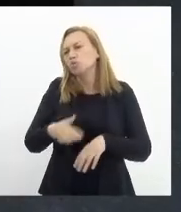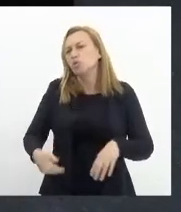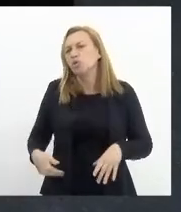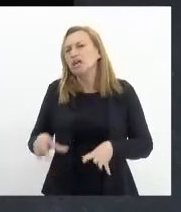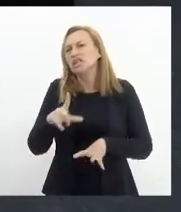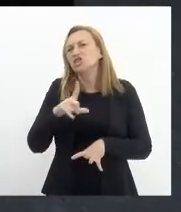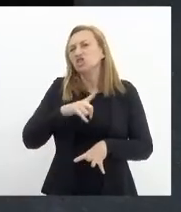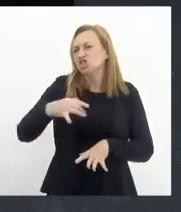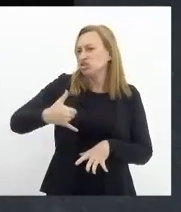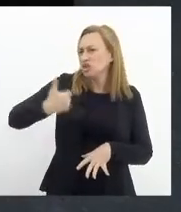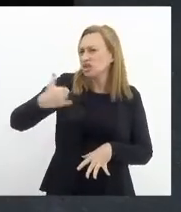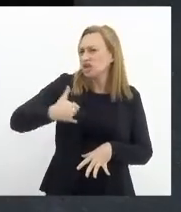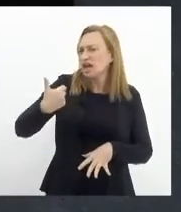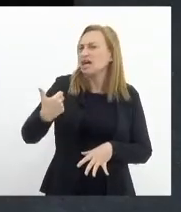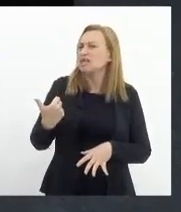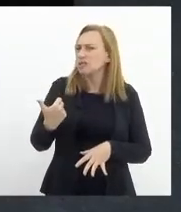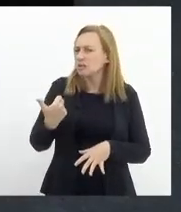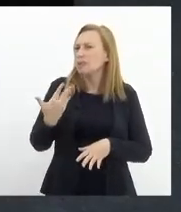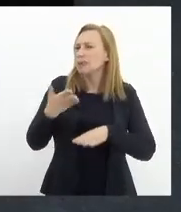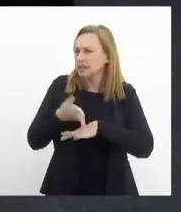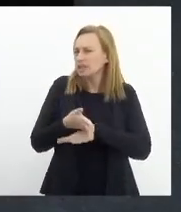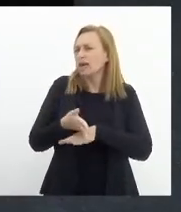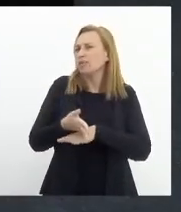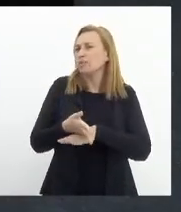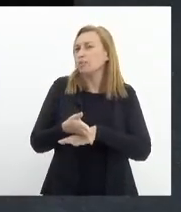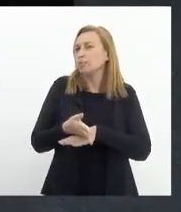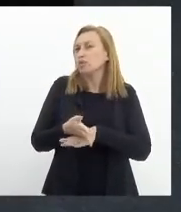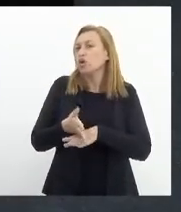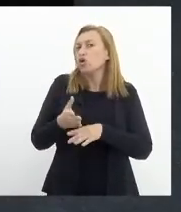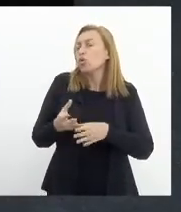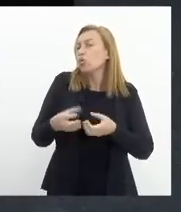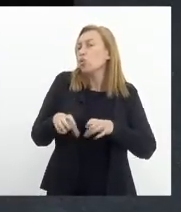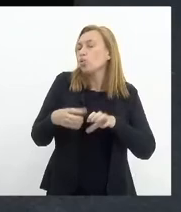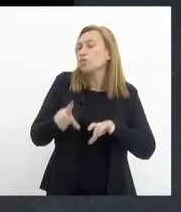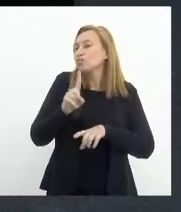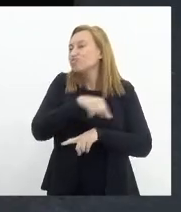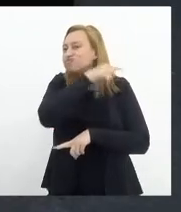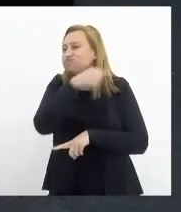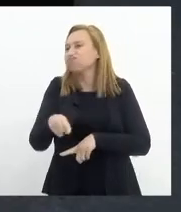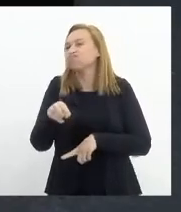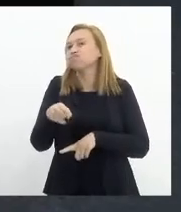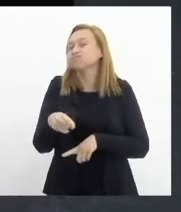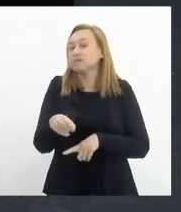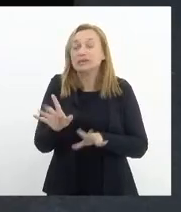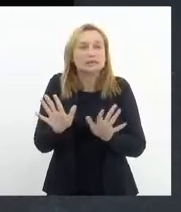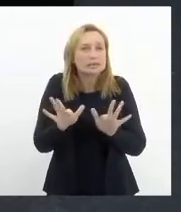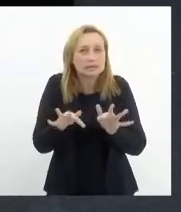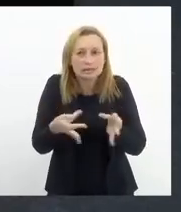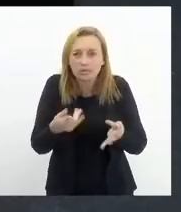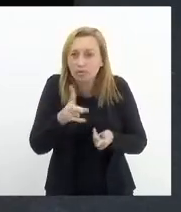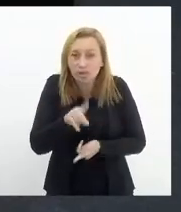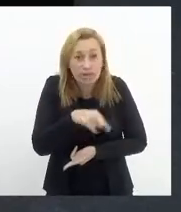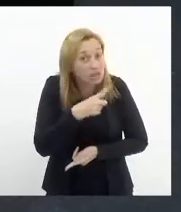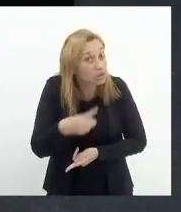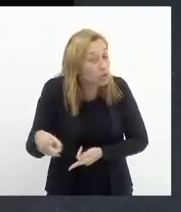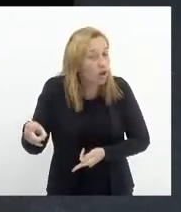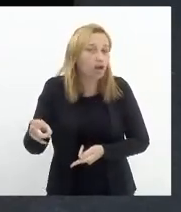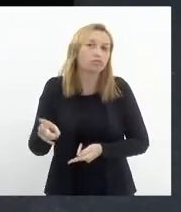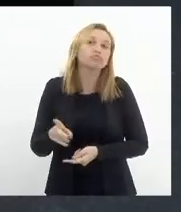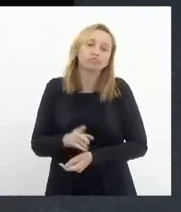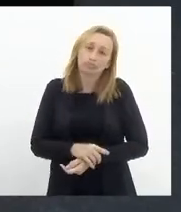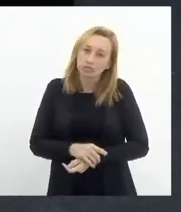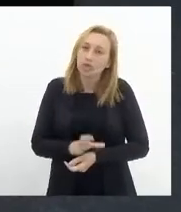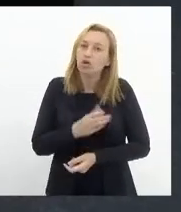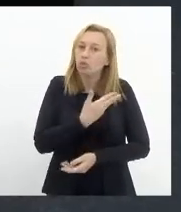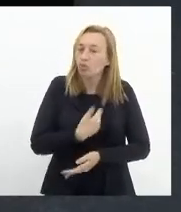tinham idade para fazer esse concurso. O concurso foi anulado, simplesmente anular o concurso, o